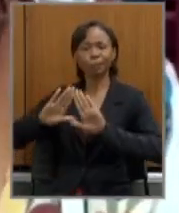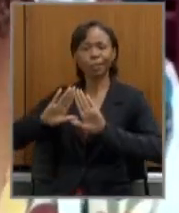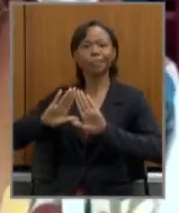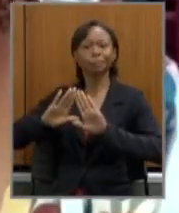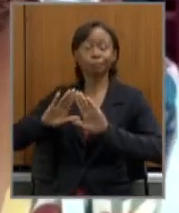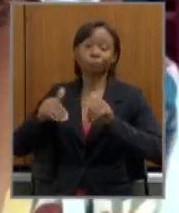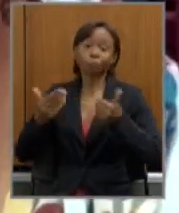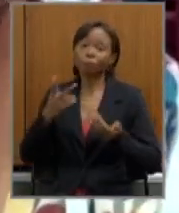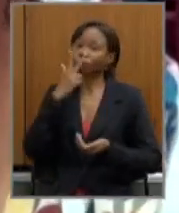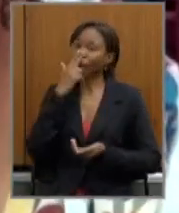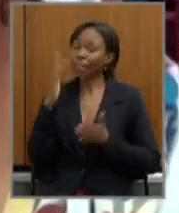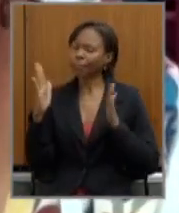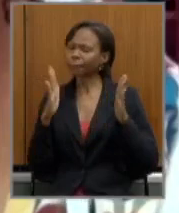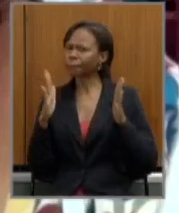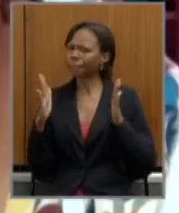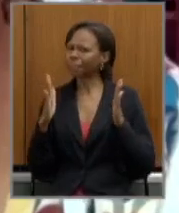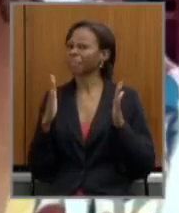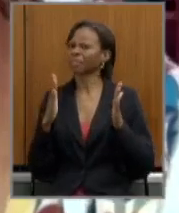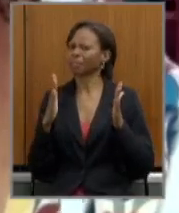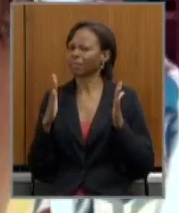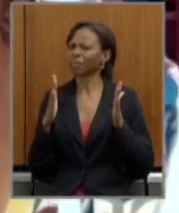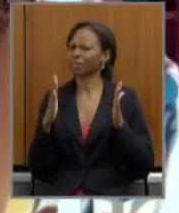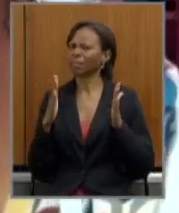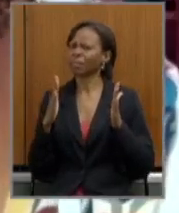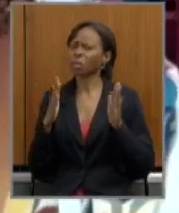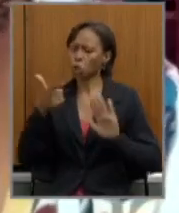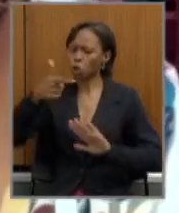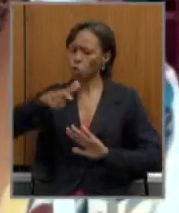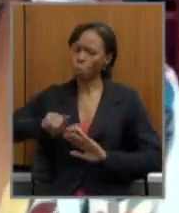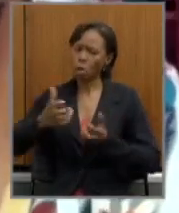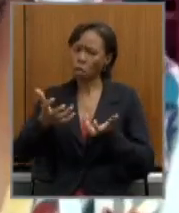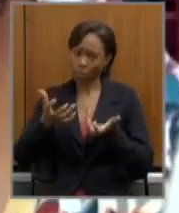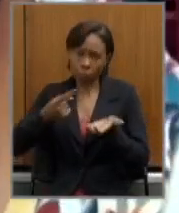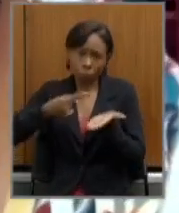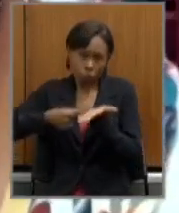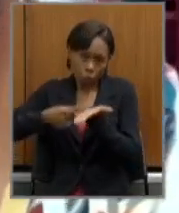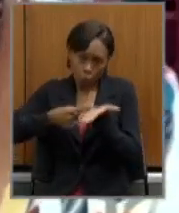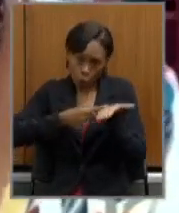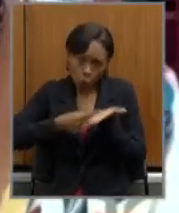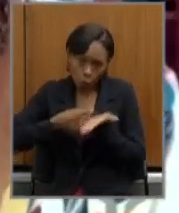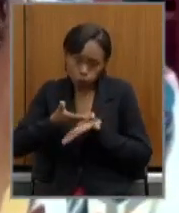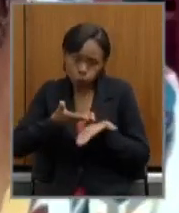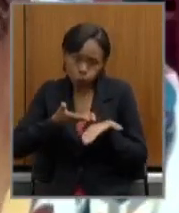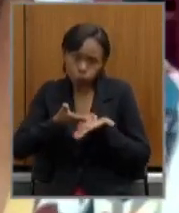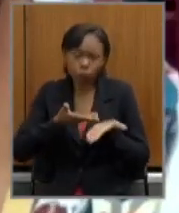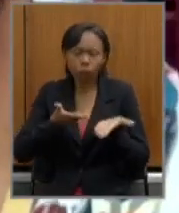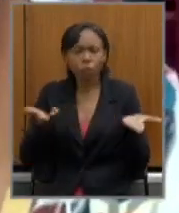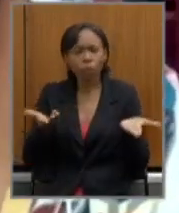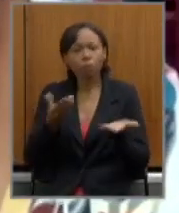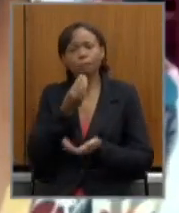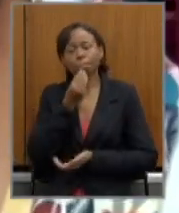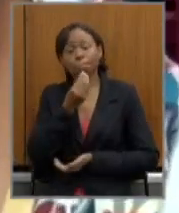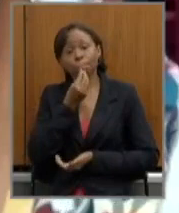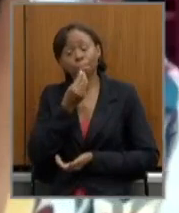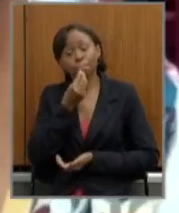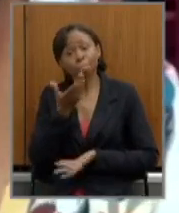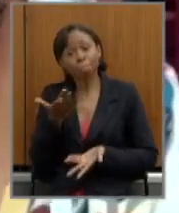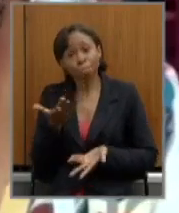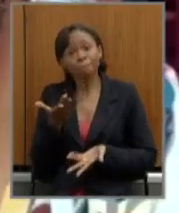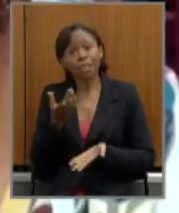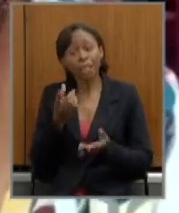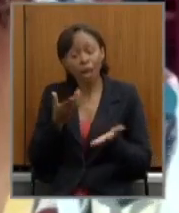momento existe uma nova disposição em negociar e eu espero que a gente encontre no processo de